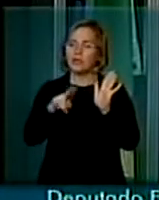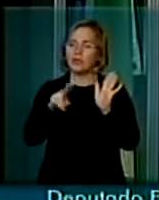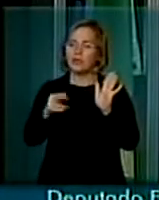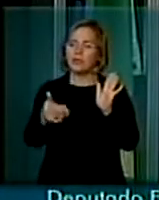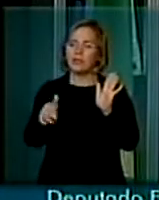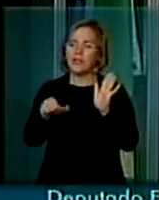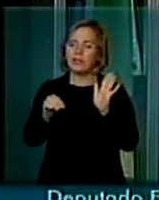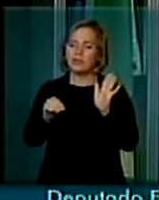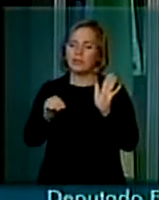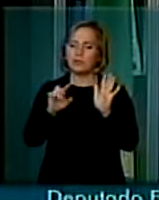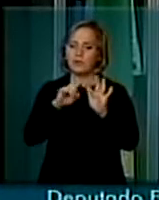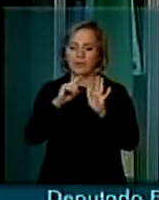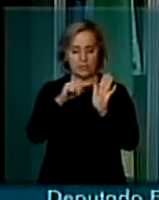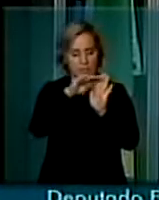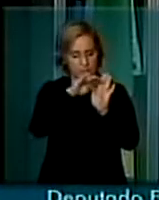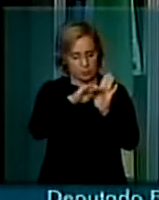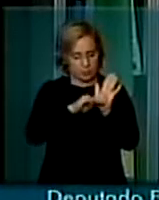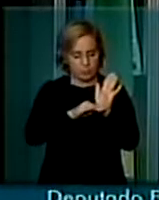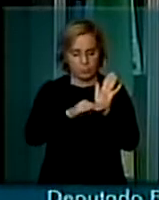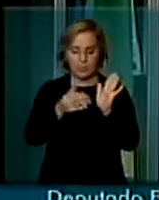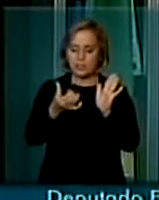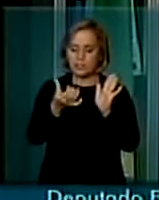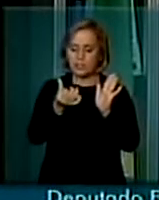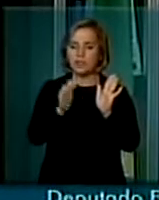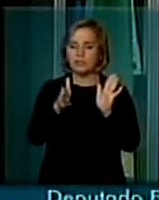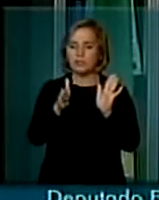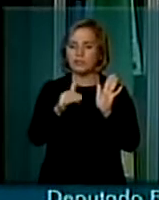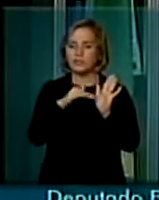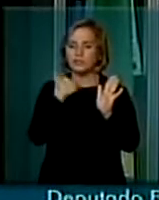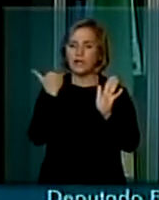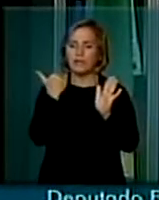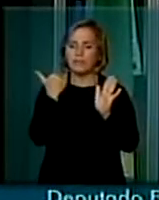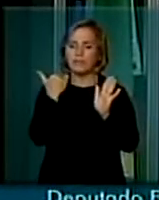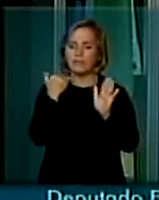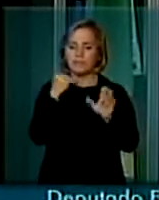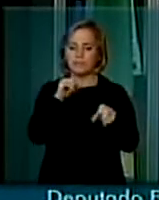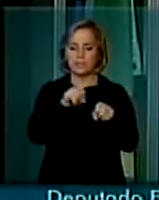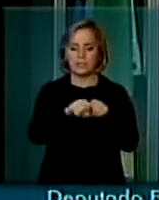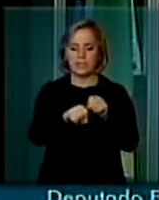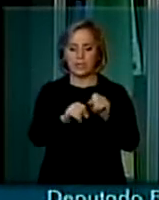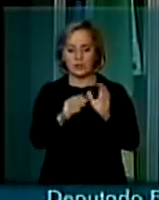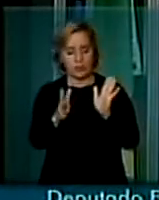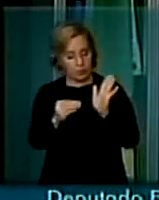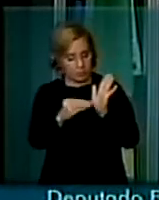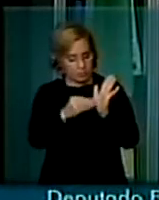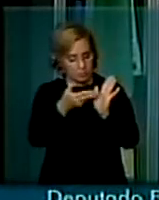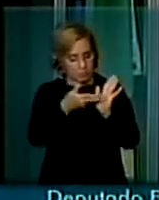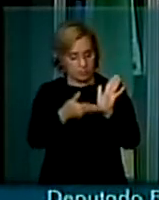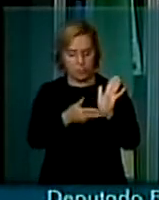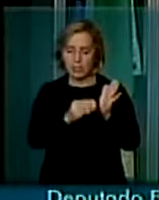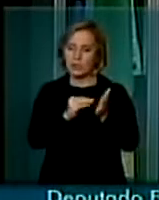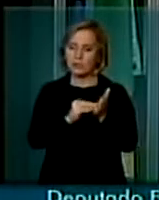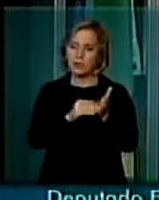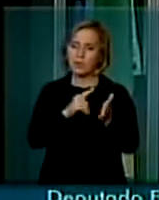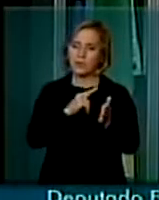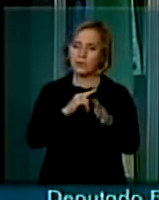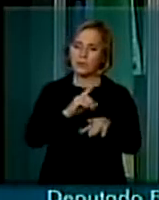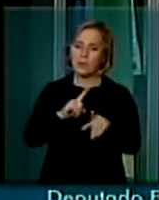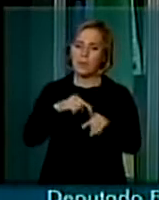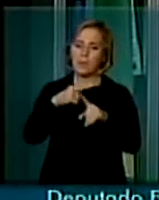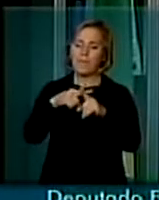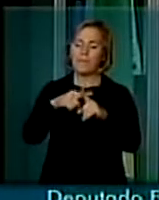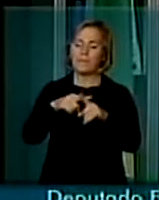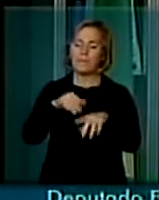para ser morto por esta Liga Camponesa. E, lamentavelmente, senhor presidente, eu tenho denunciado isso